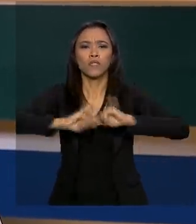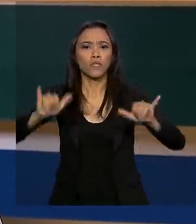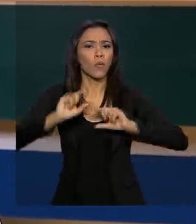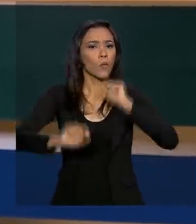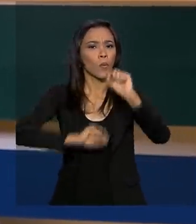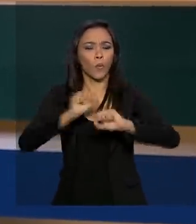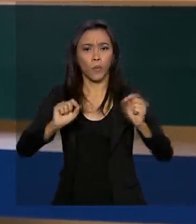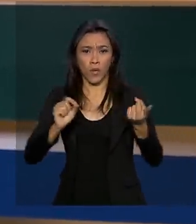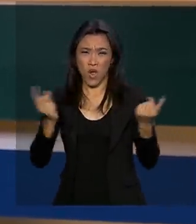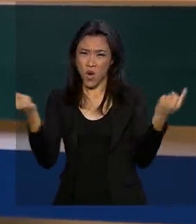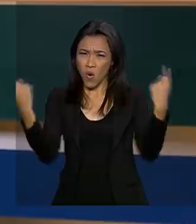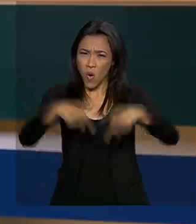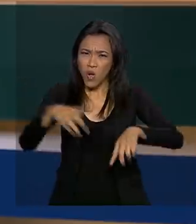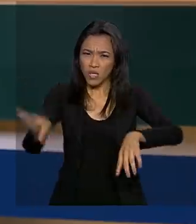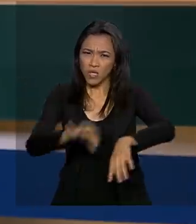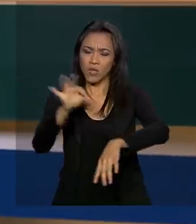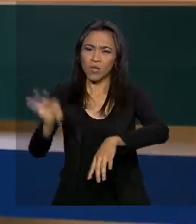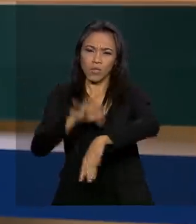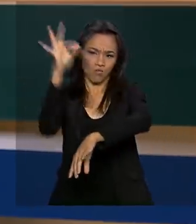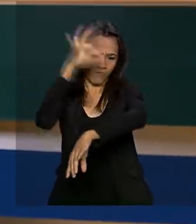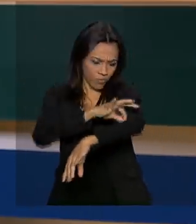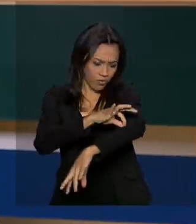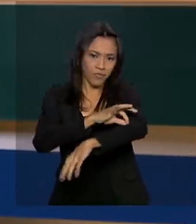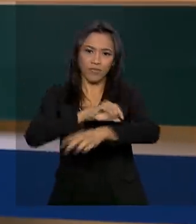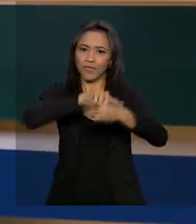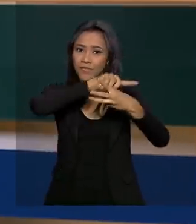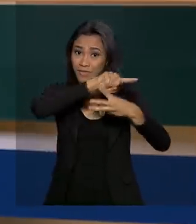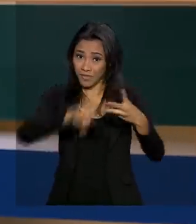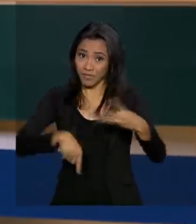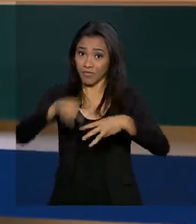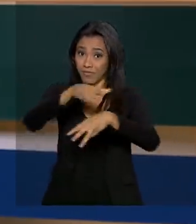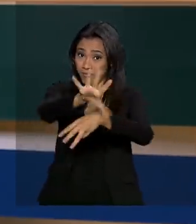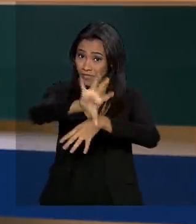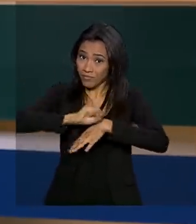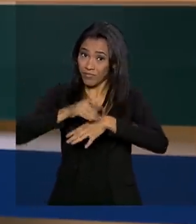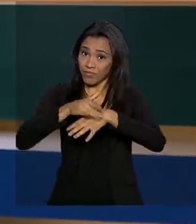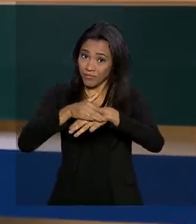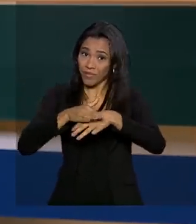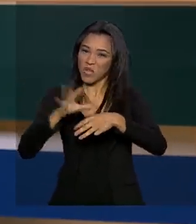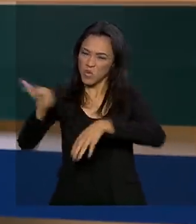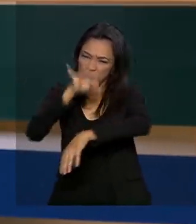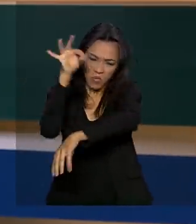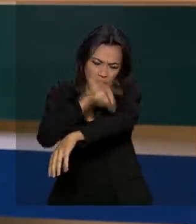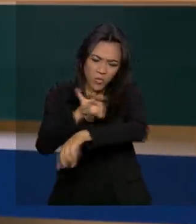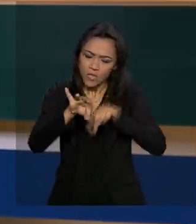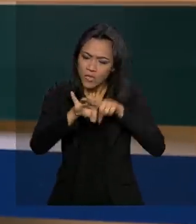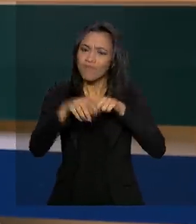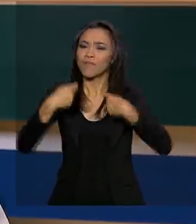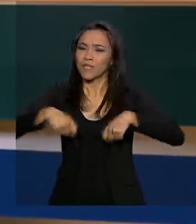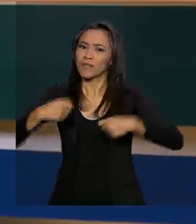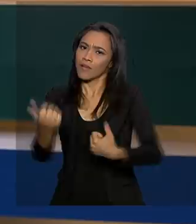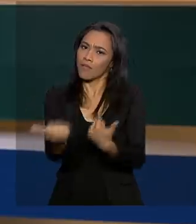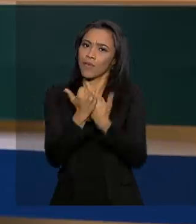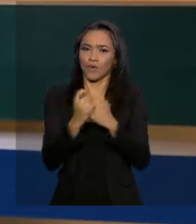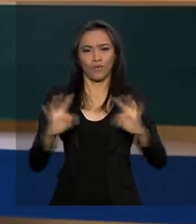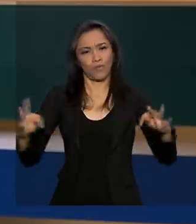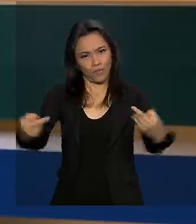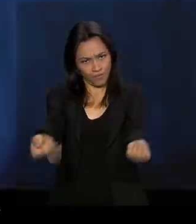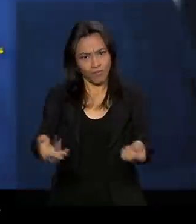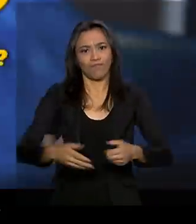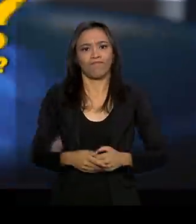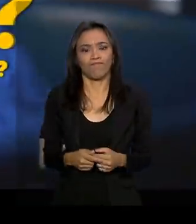o mosquito transmissor da dengue e outras doenças. O reforço no combate ao Aedes aegypti precisa do apoio de toda a população.